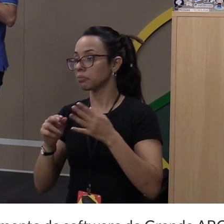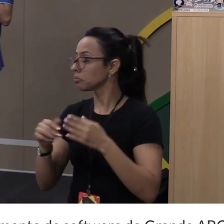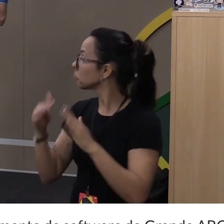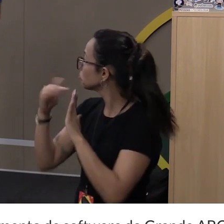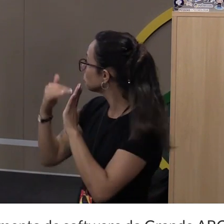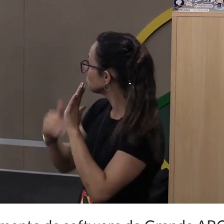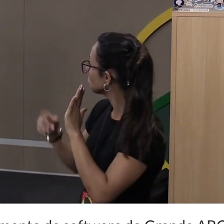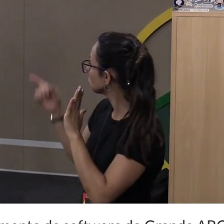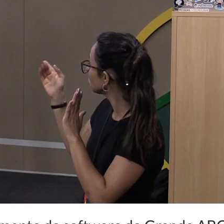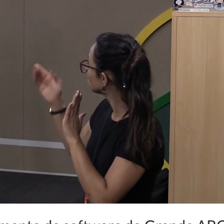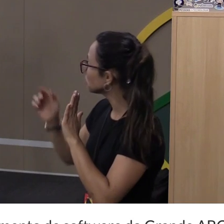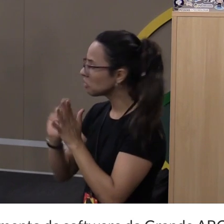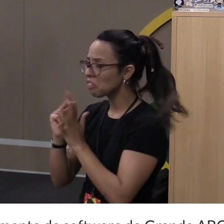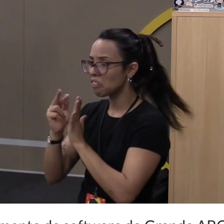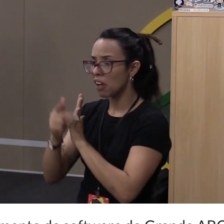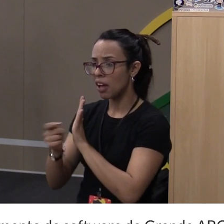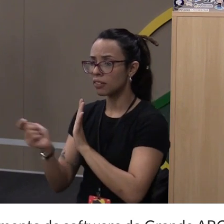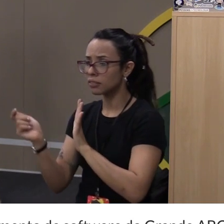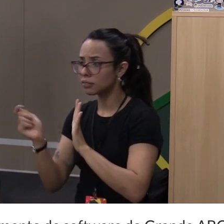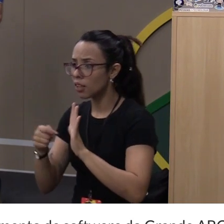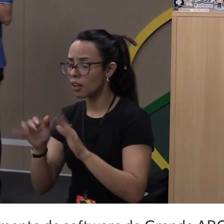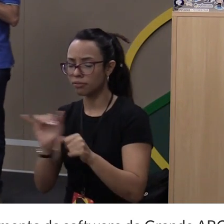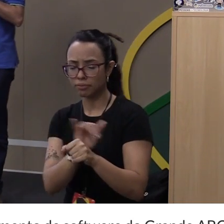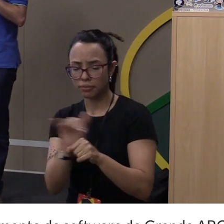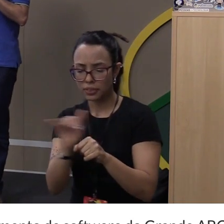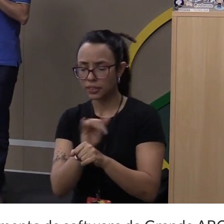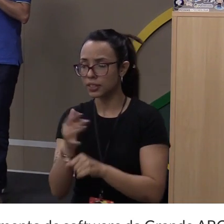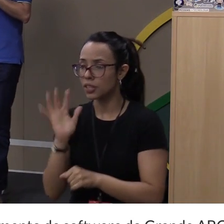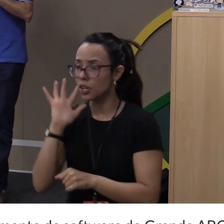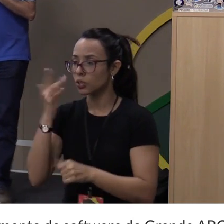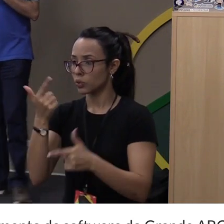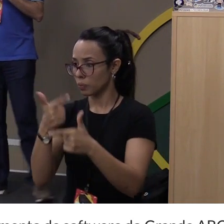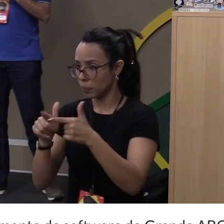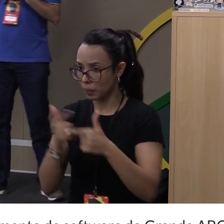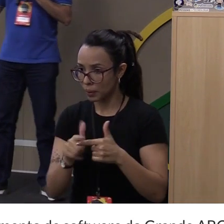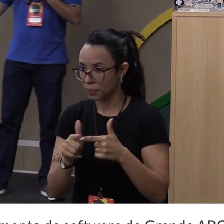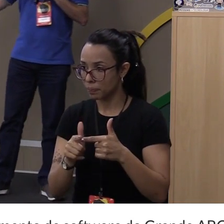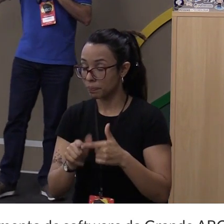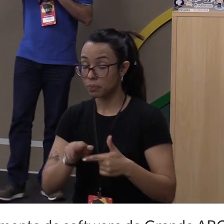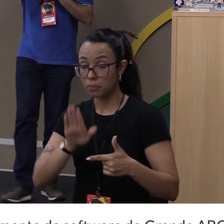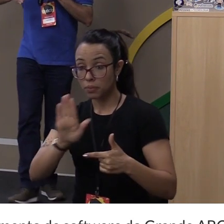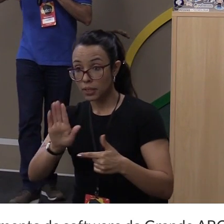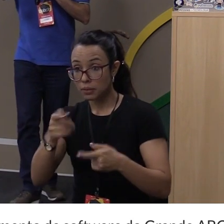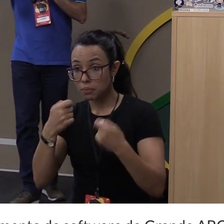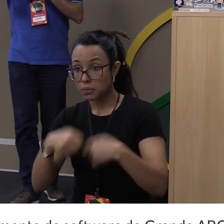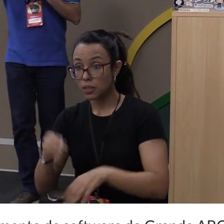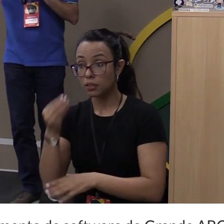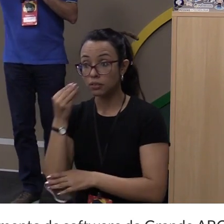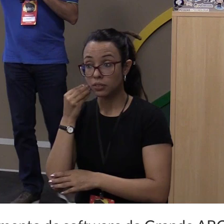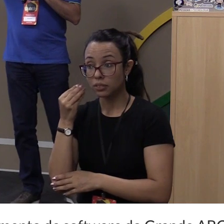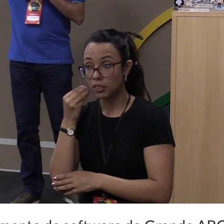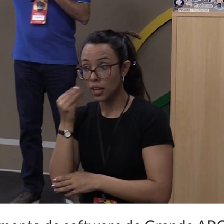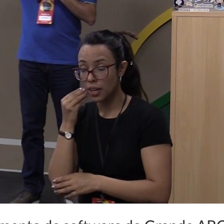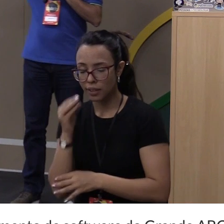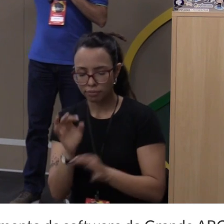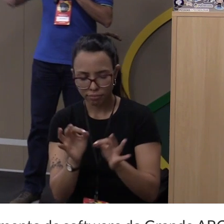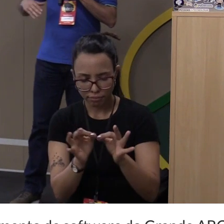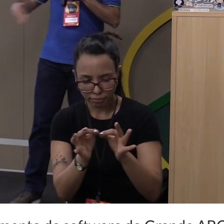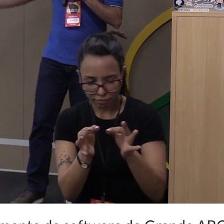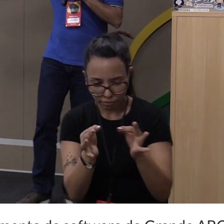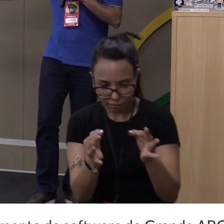PhantomJS. Tem várias maneiras de resolver isso. Mas, primeiro, tenta do jeito mais simples e vai